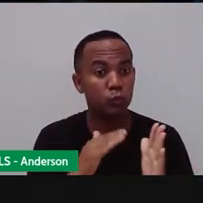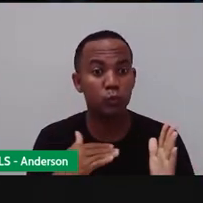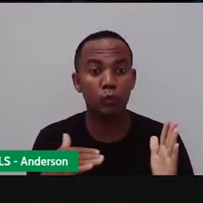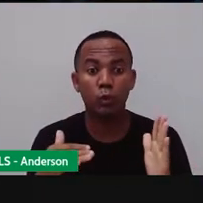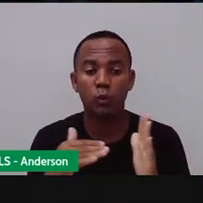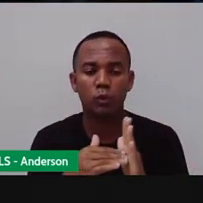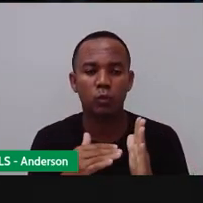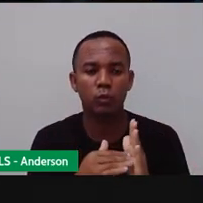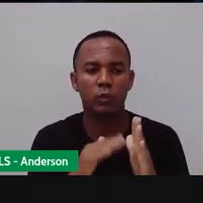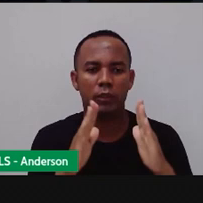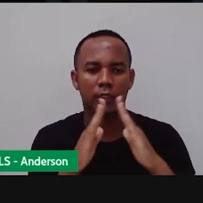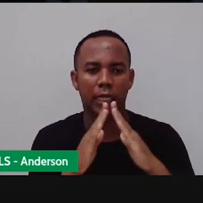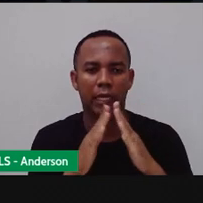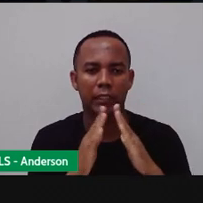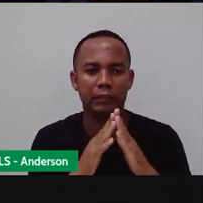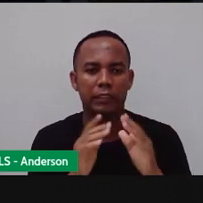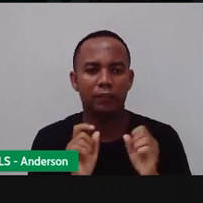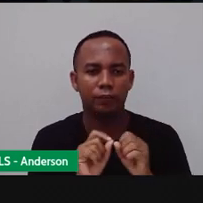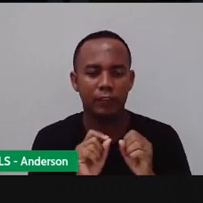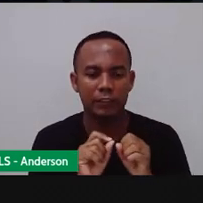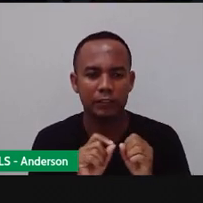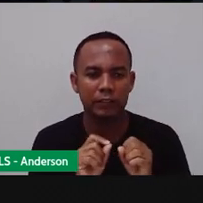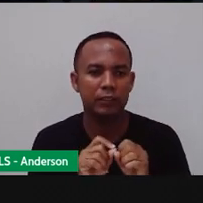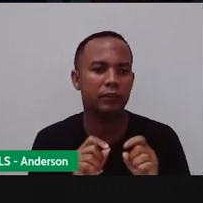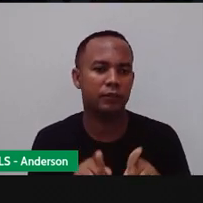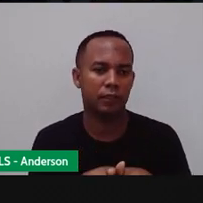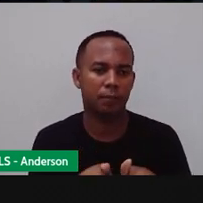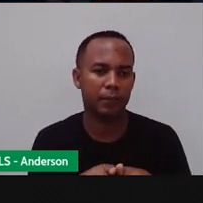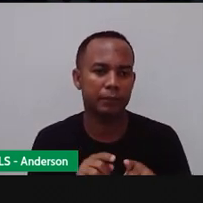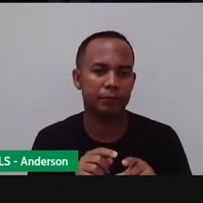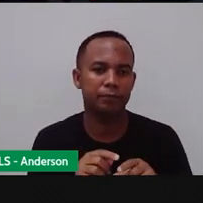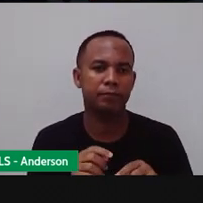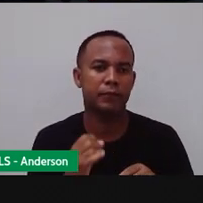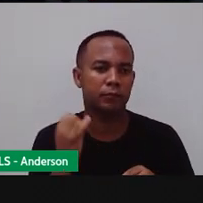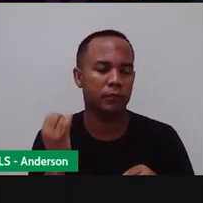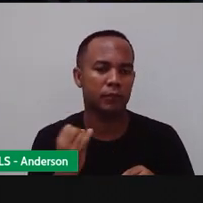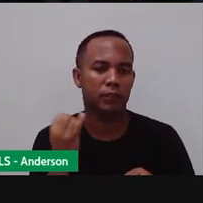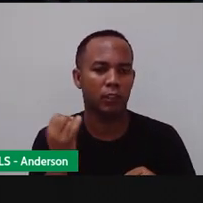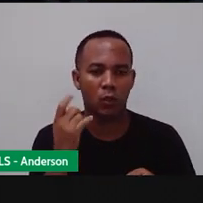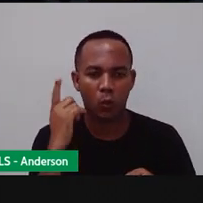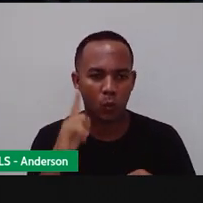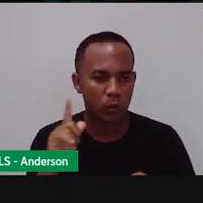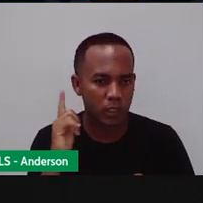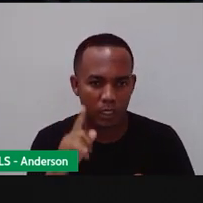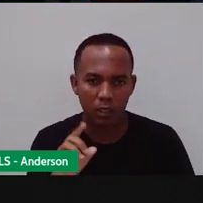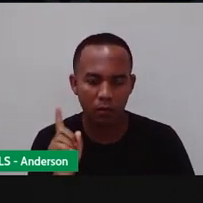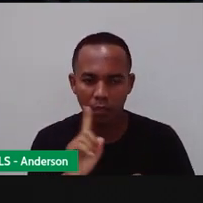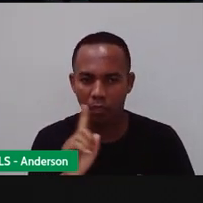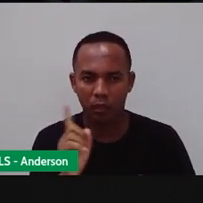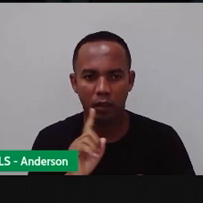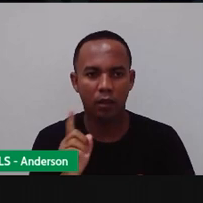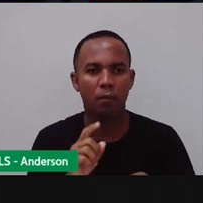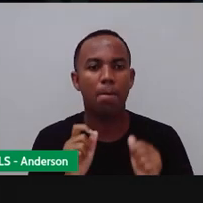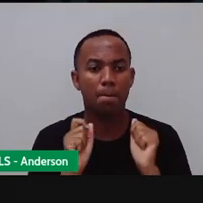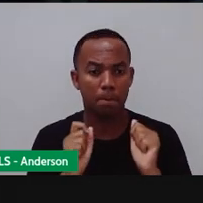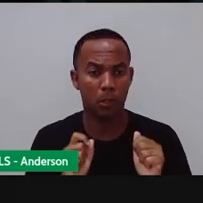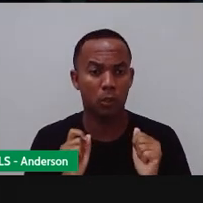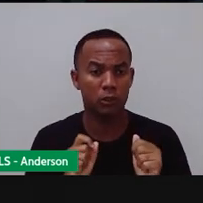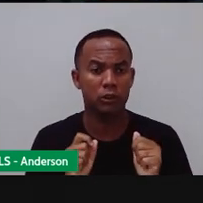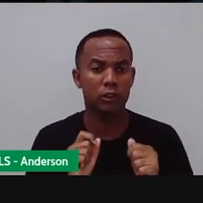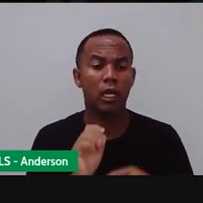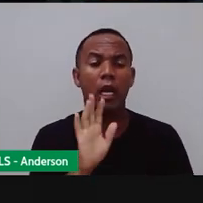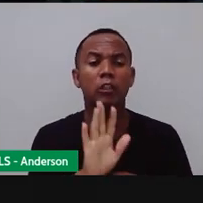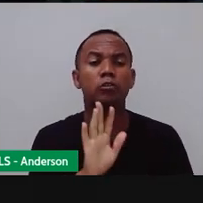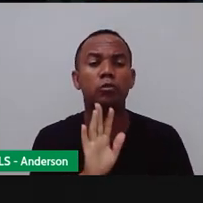exercitando isso aí em casa. E tentando, né? Construir esse relógio. Não conseguiu? Pede ajuda a um adulto, que eu tenho certeza que